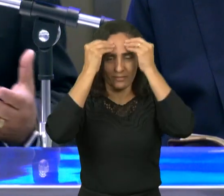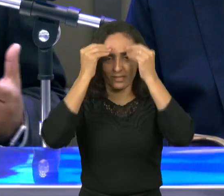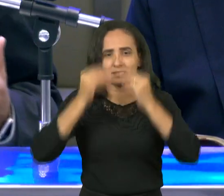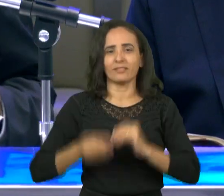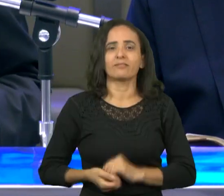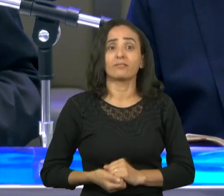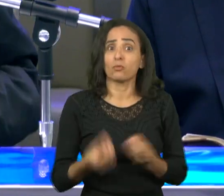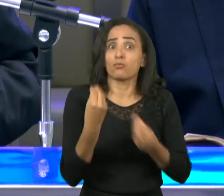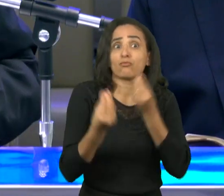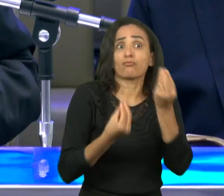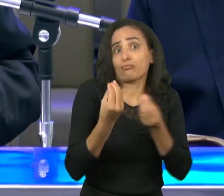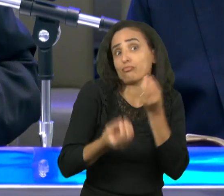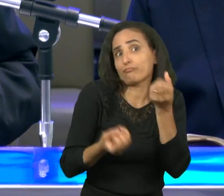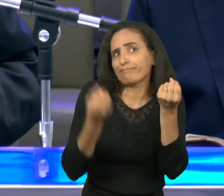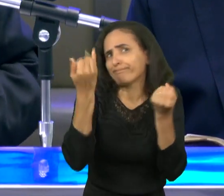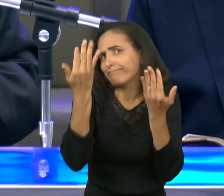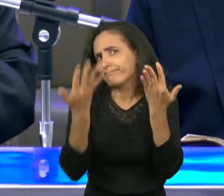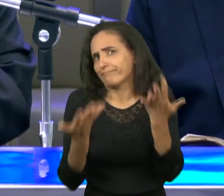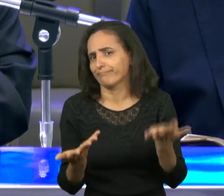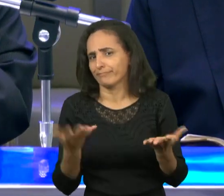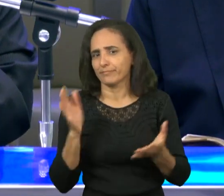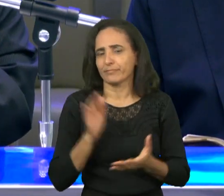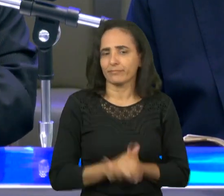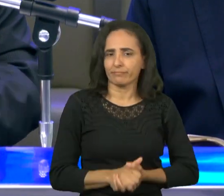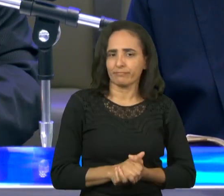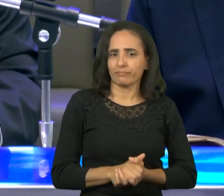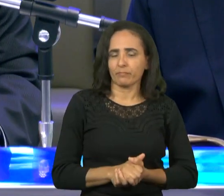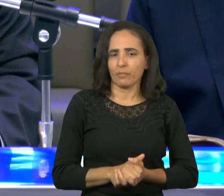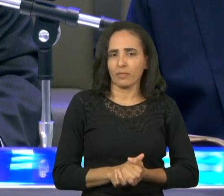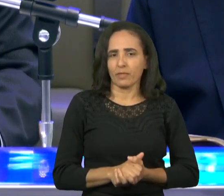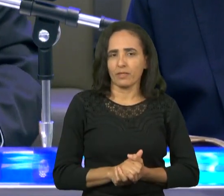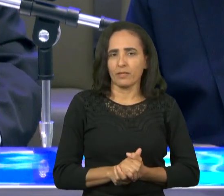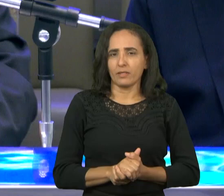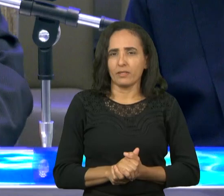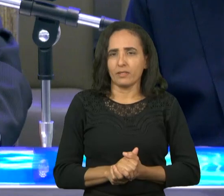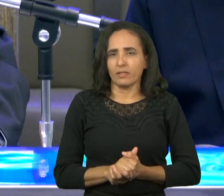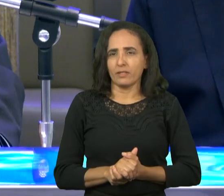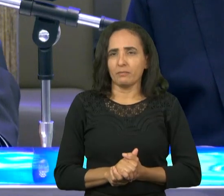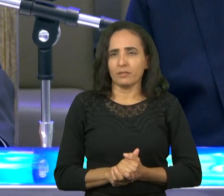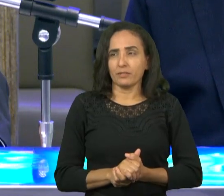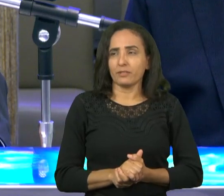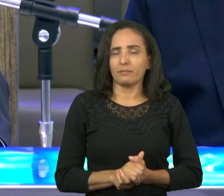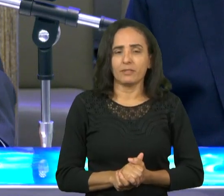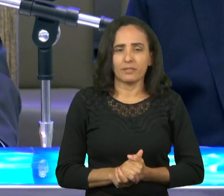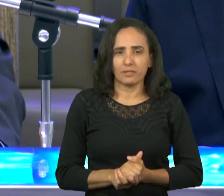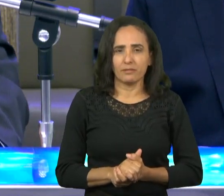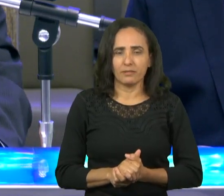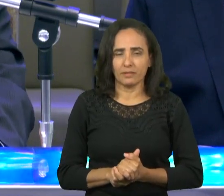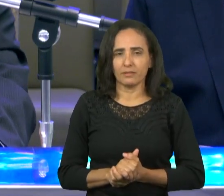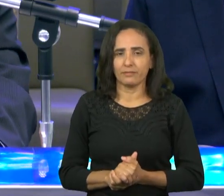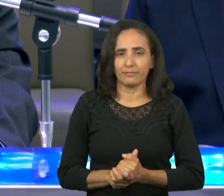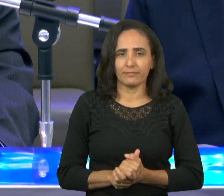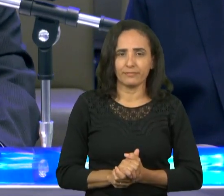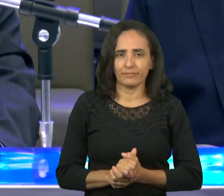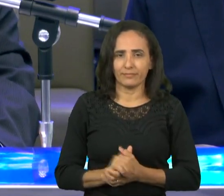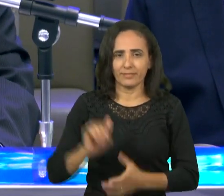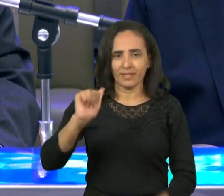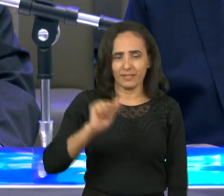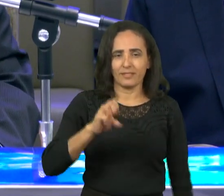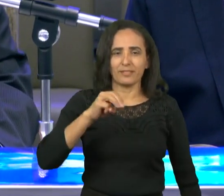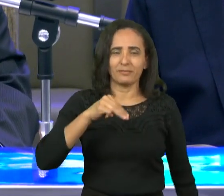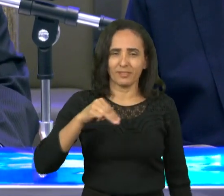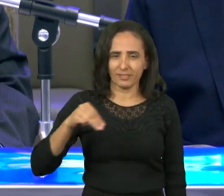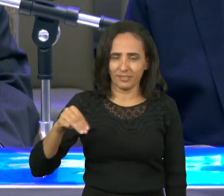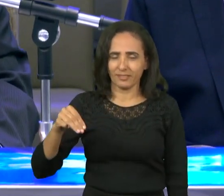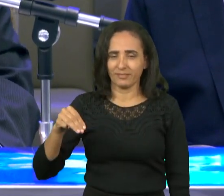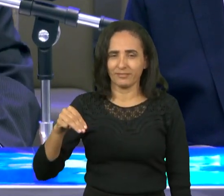pessoa para andar com ela é Amós capítulo 3 não vamos ler para não tomar tempo 3 e 3 você pode